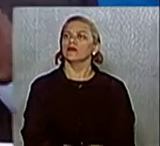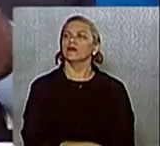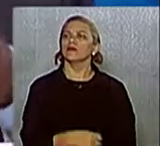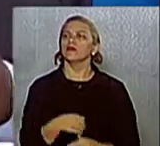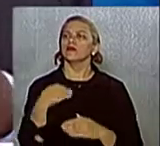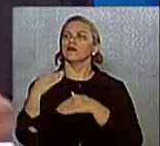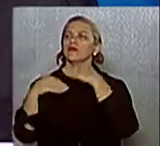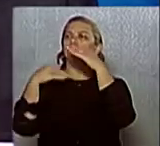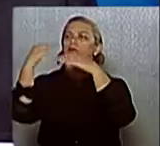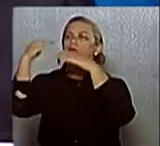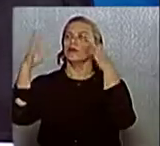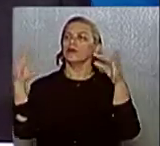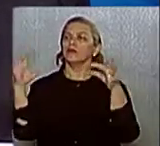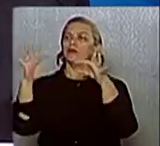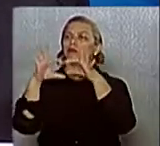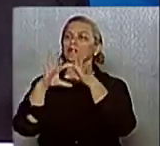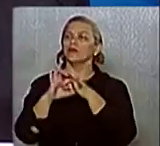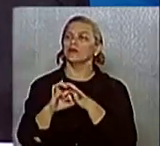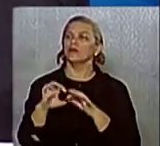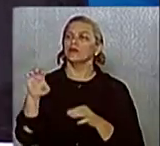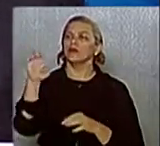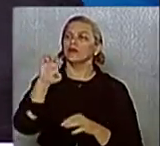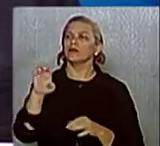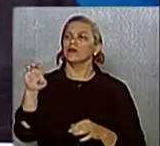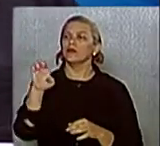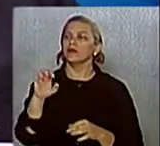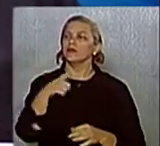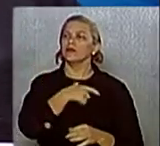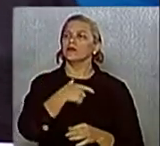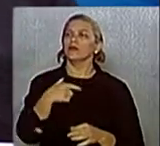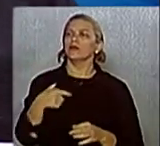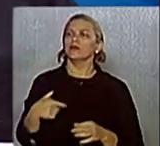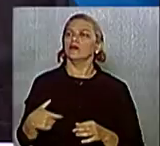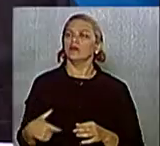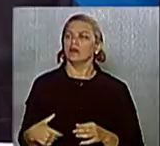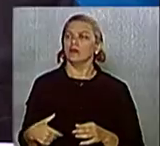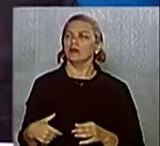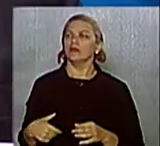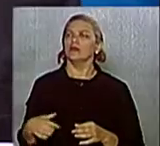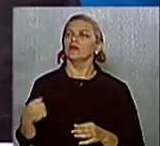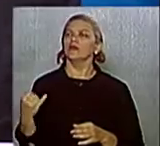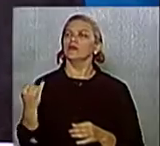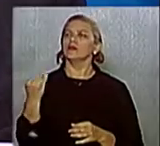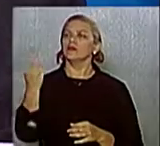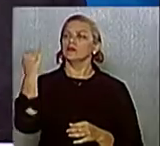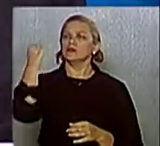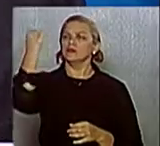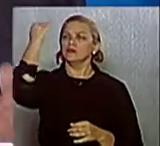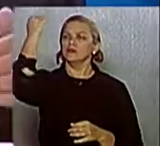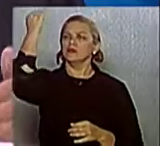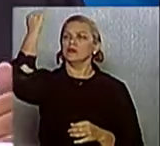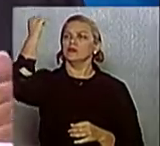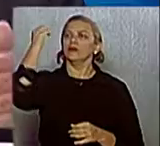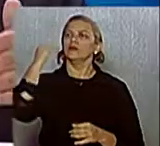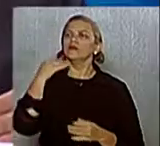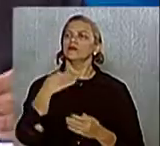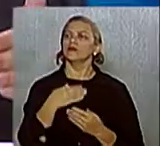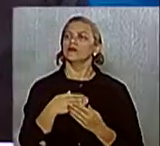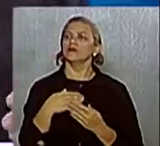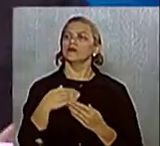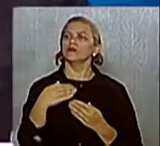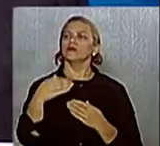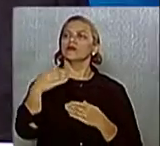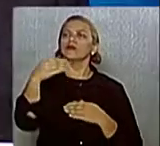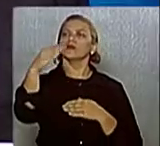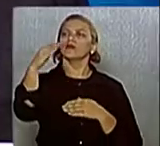Desenvolver parcerias com o governo do Estado e do governo federal é fundamental para levarmos estrada de boa